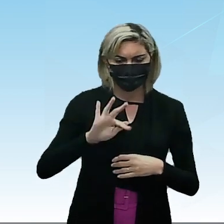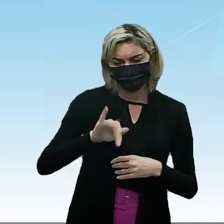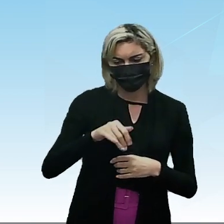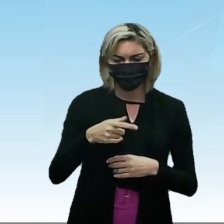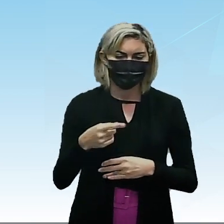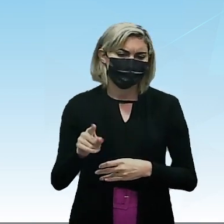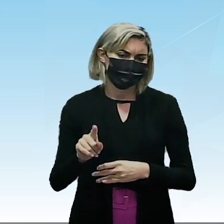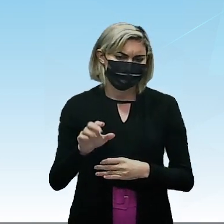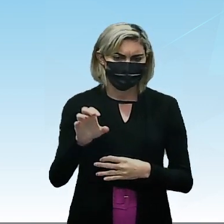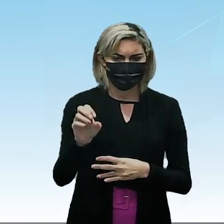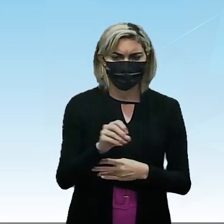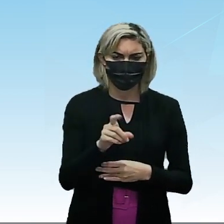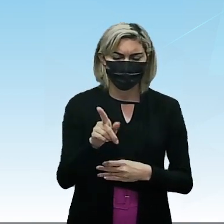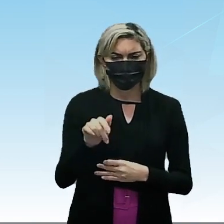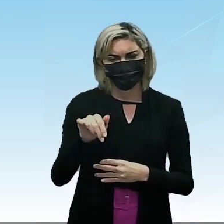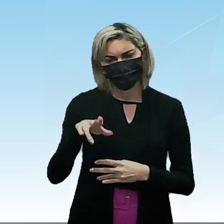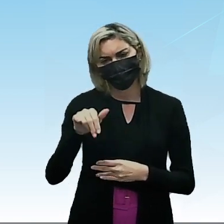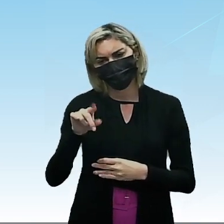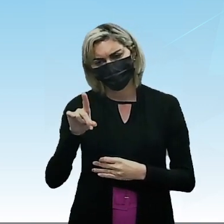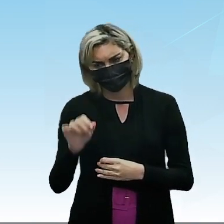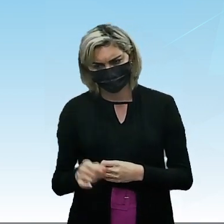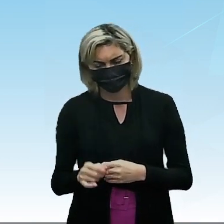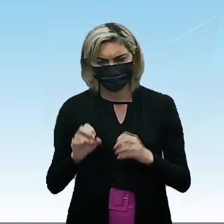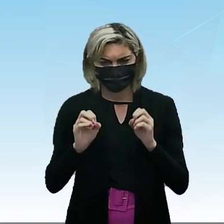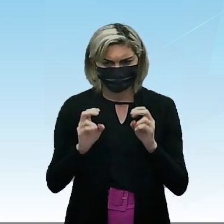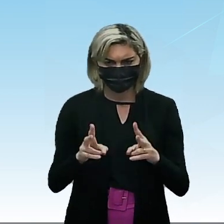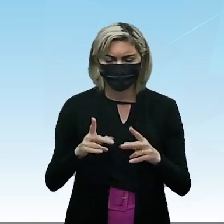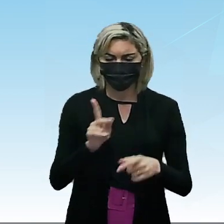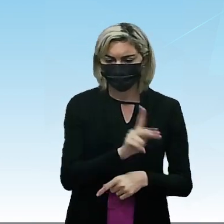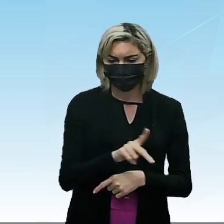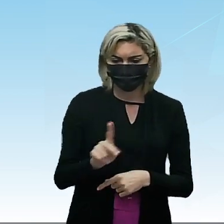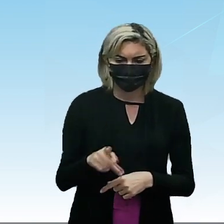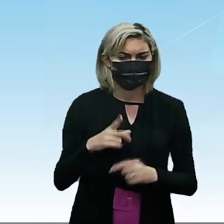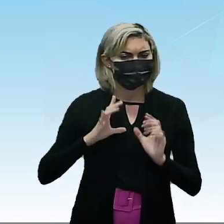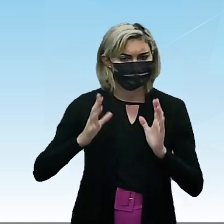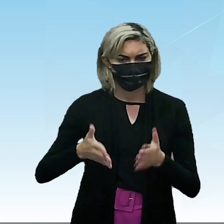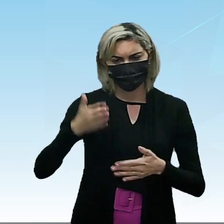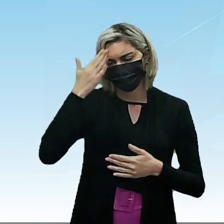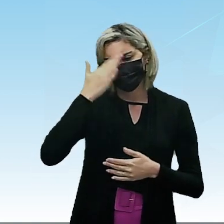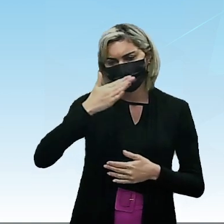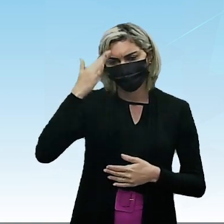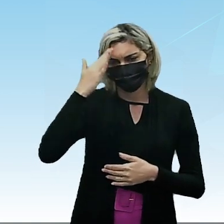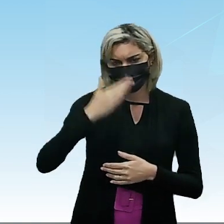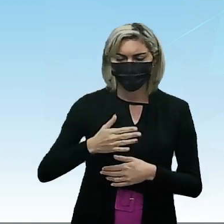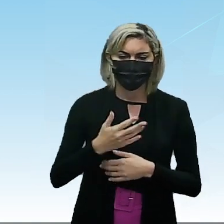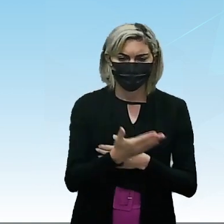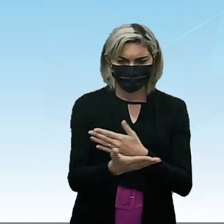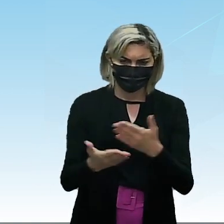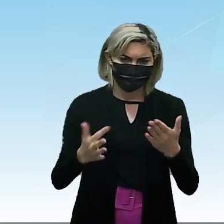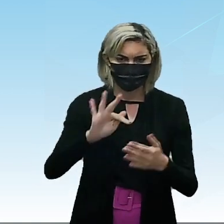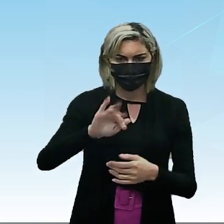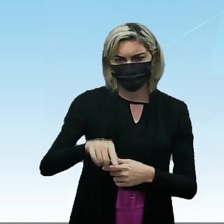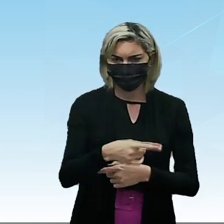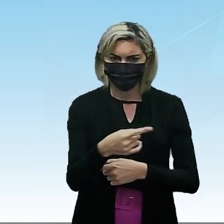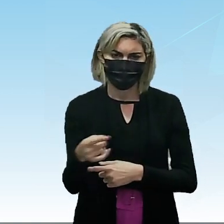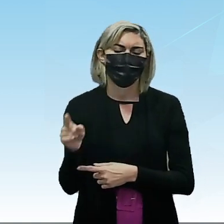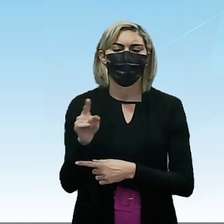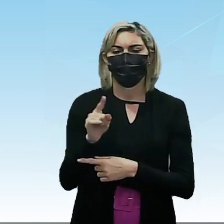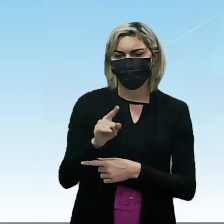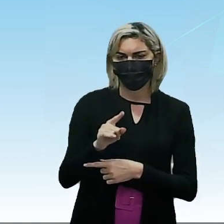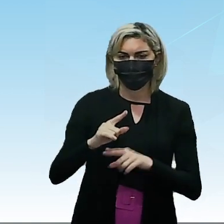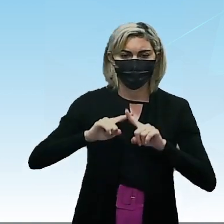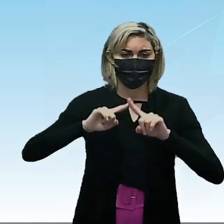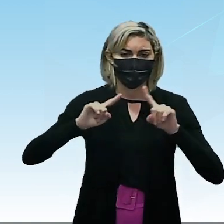oxigenadas Ok? Bom Professor Eu já entendi Aí o que são As funções oxigenadas